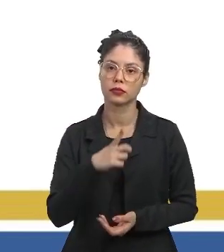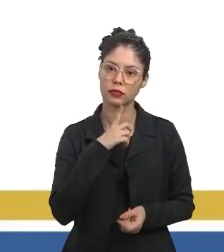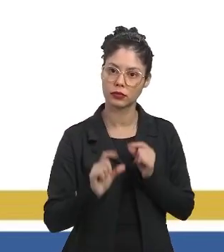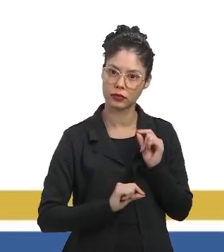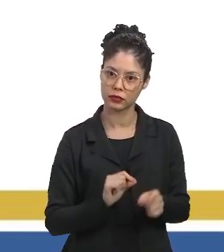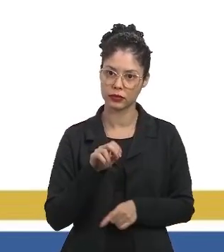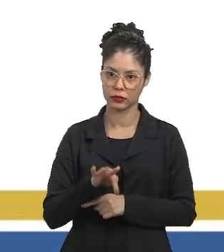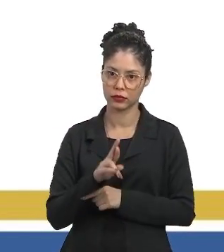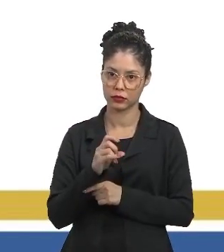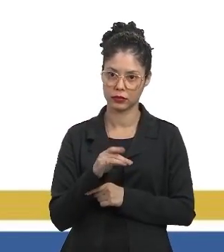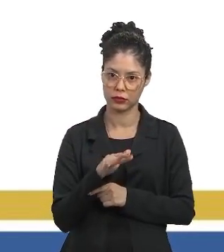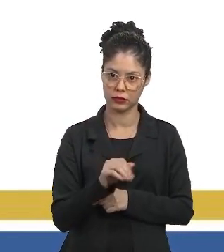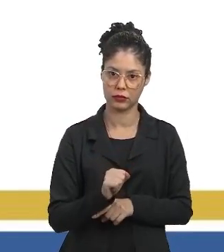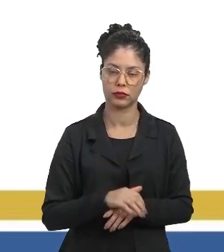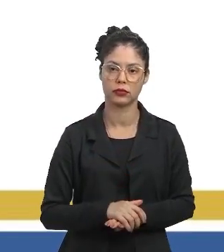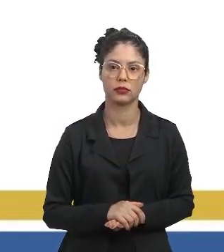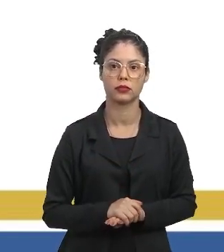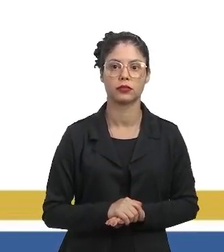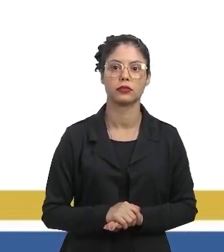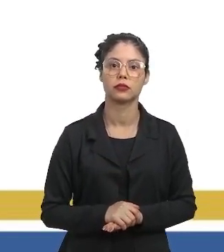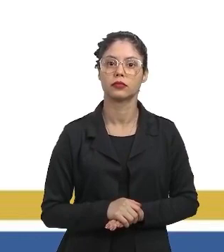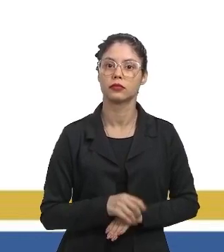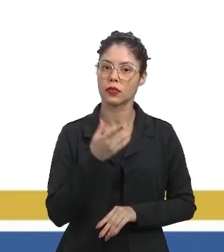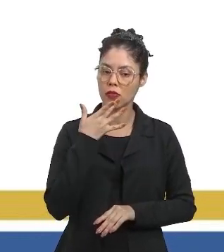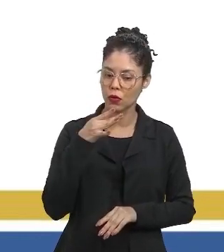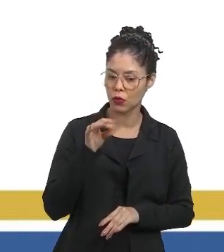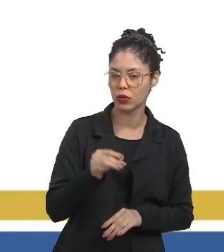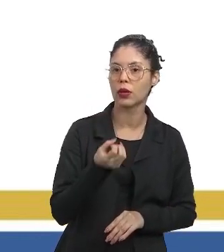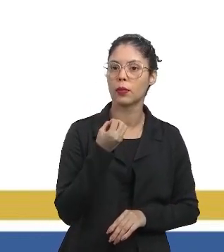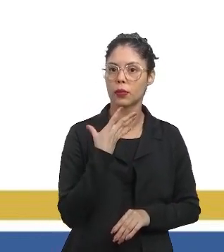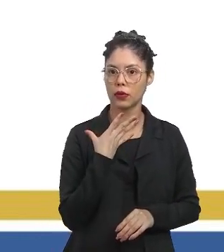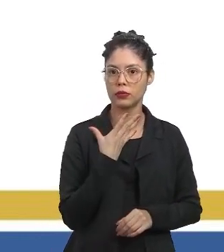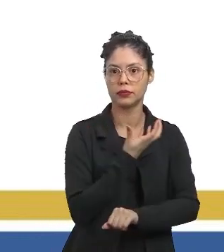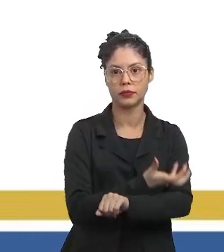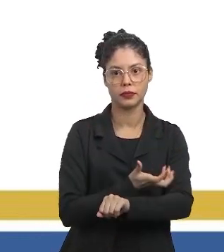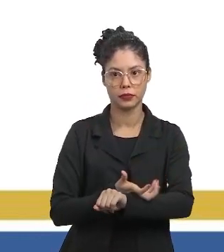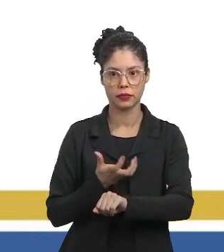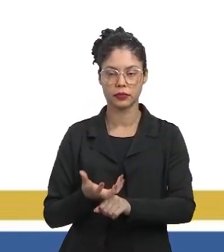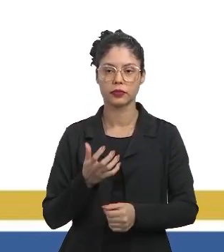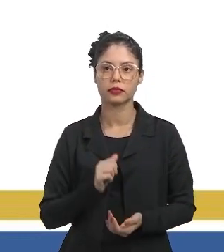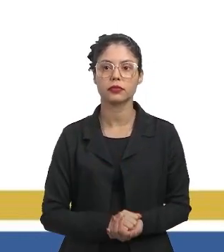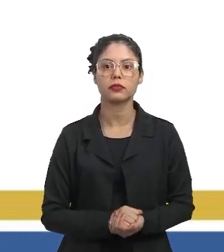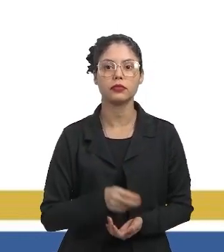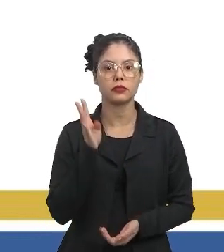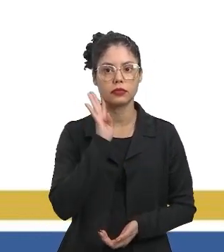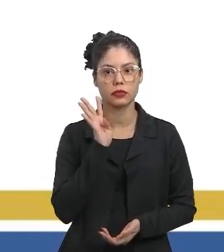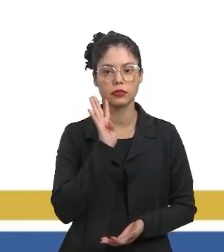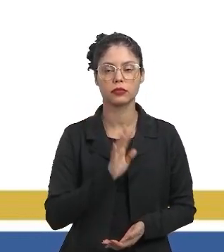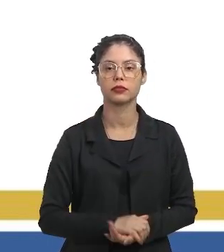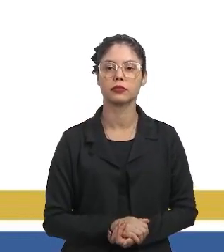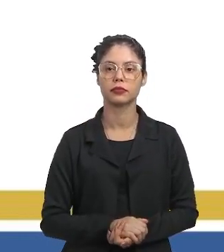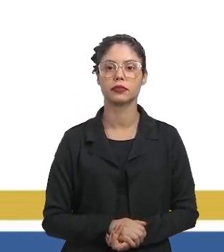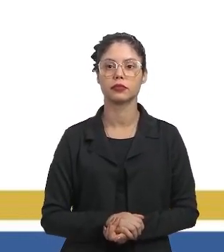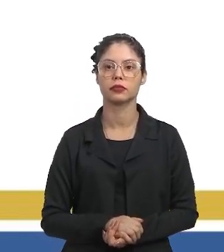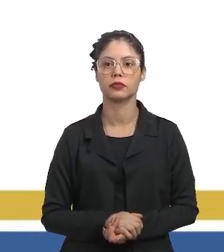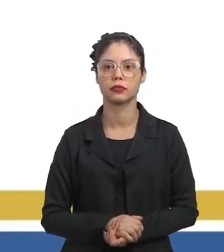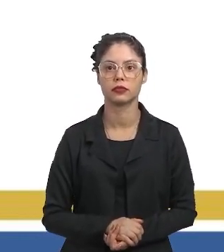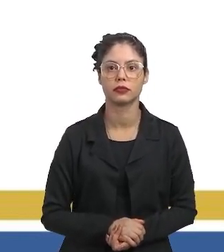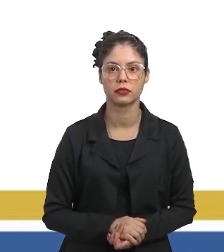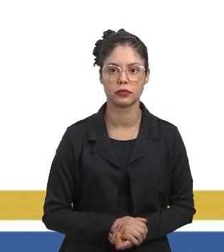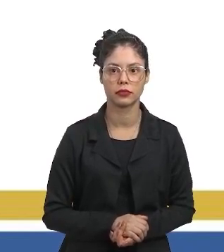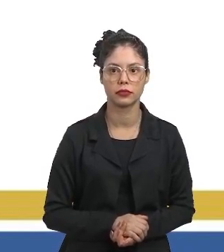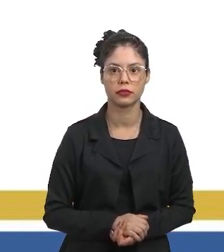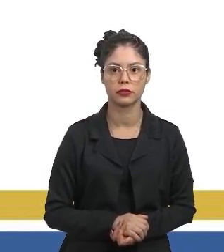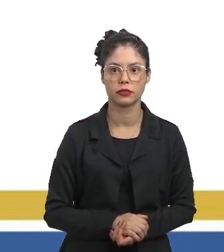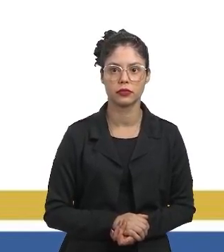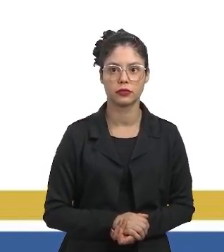temos nitrato. Nitrato é um sal mineral bom para os vegetais. Legal. Vamos continuar a pergunta.